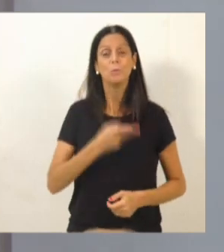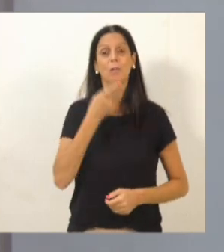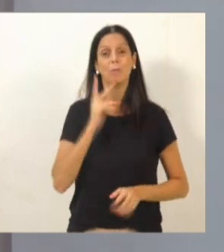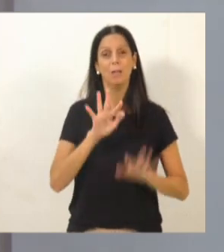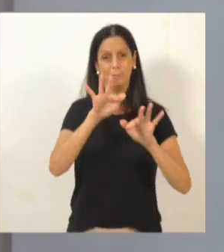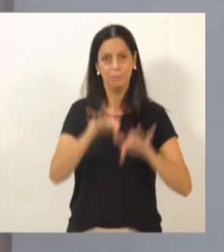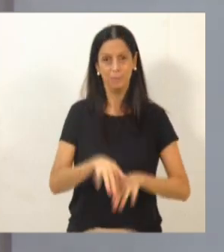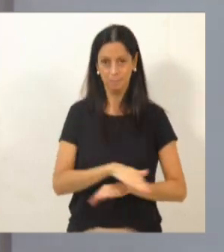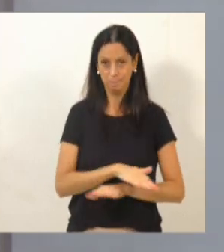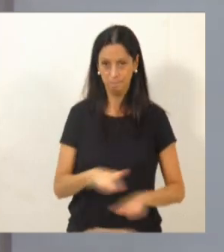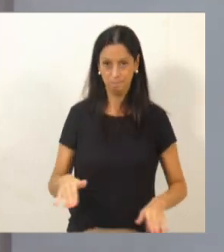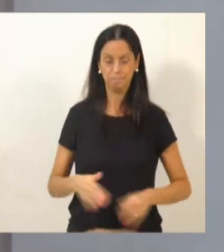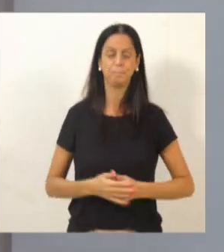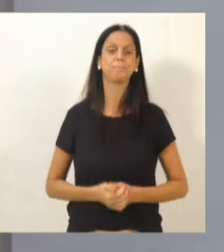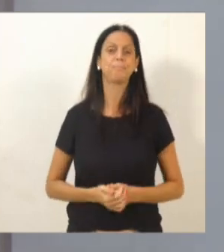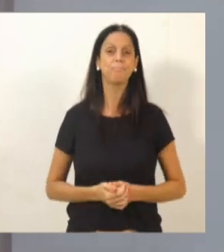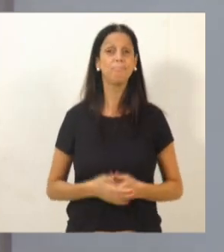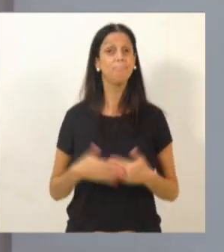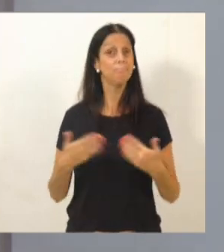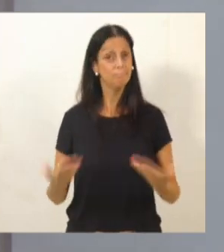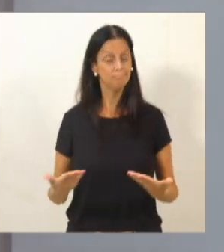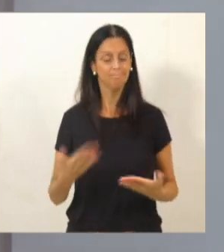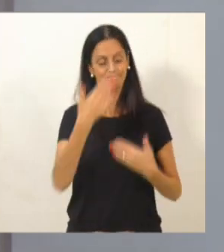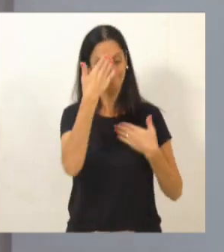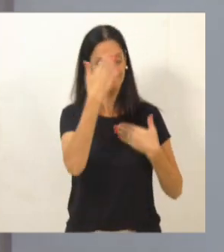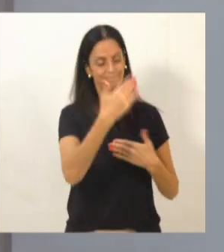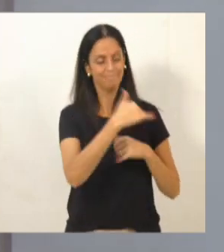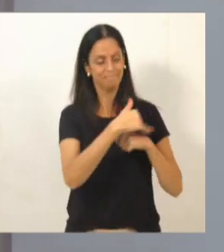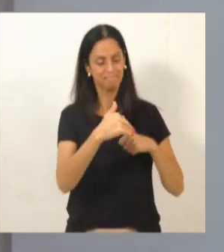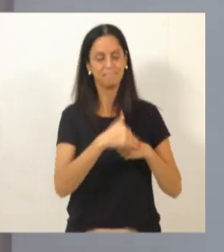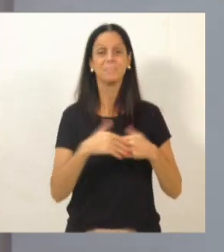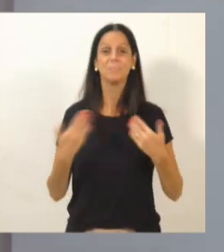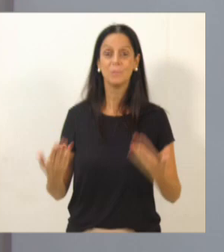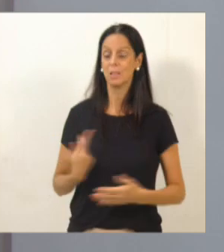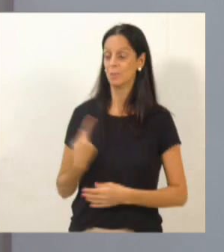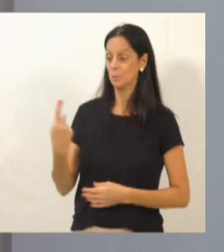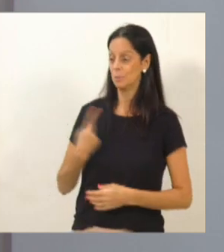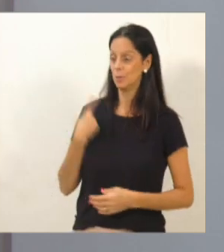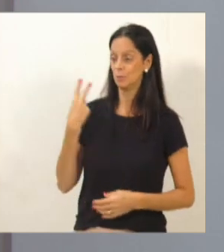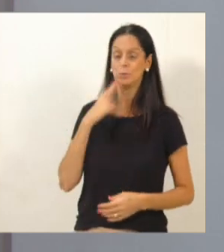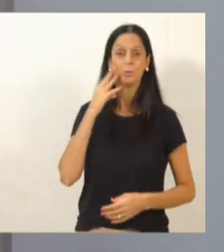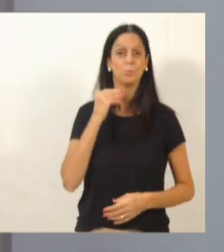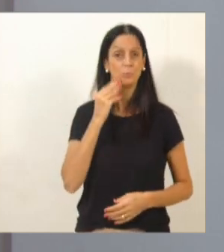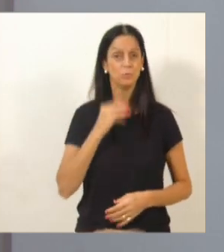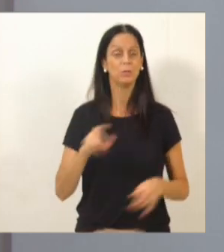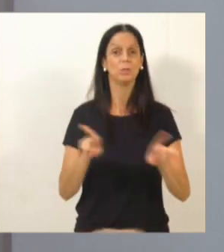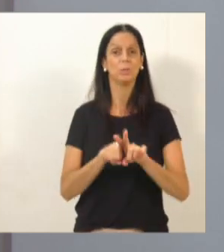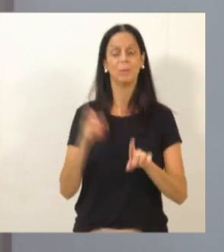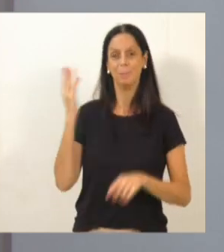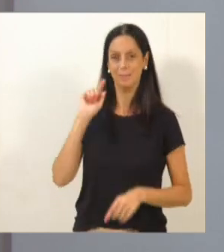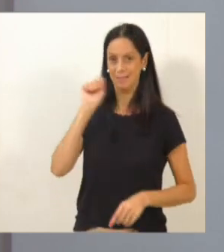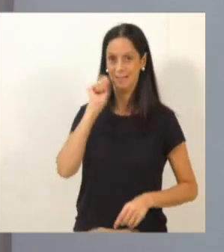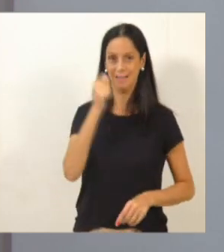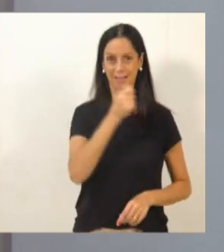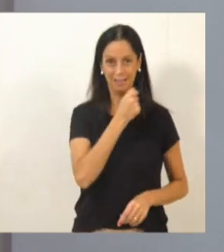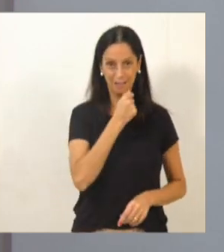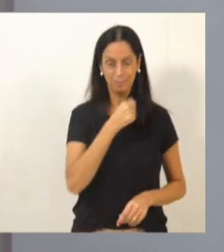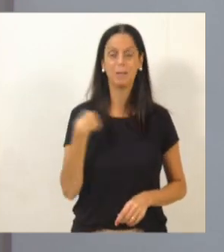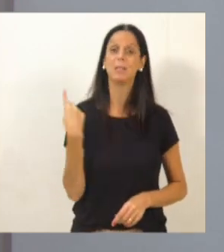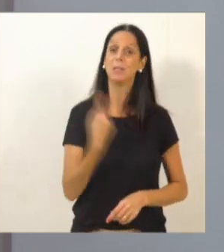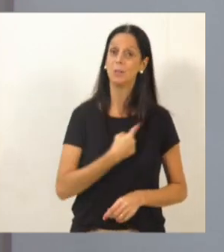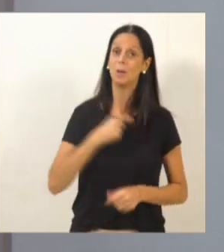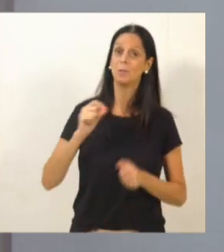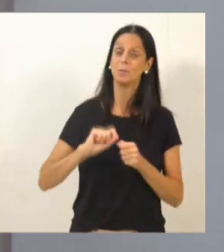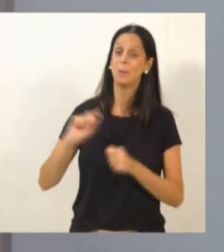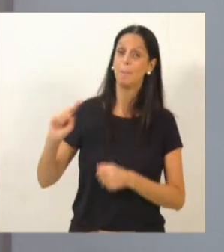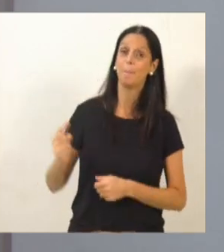Quero também dizer que sempre que me marcado aqui, eu, o vereador Gilson, na época, o Alba, quando a gente fez aqui a primeira, digamos,